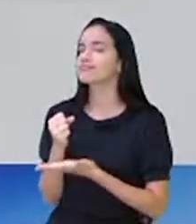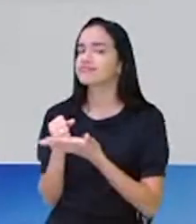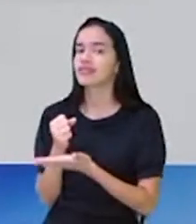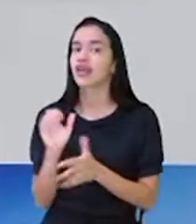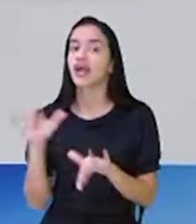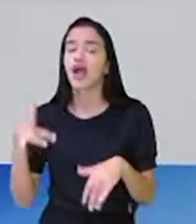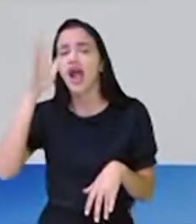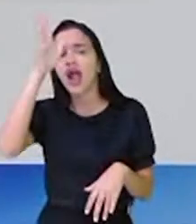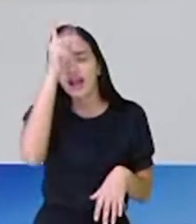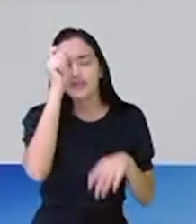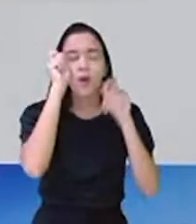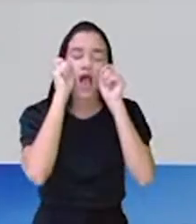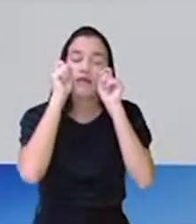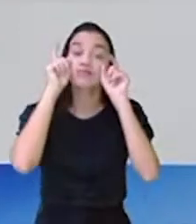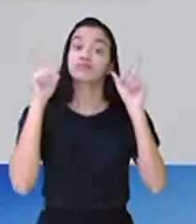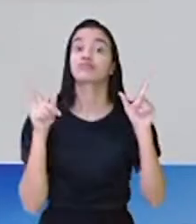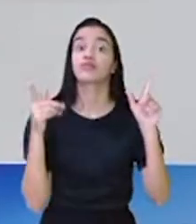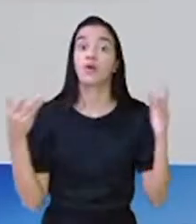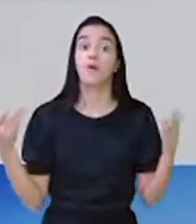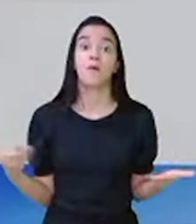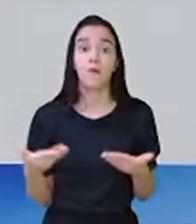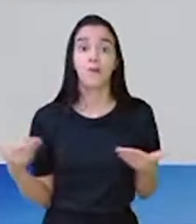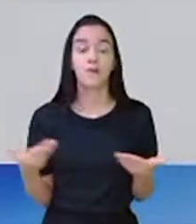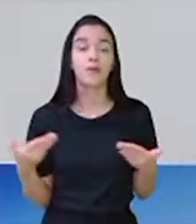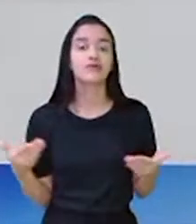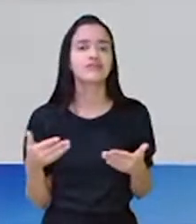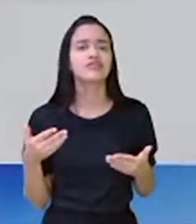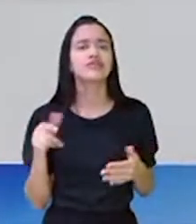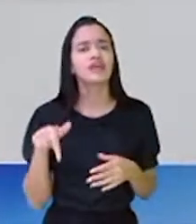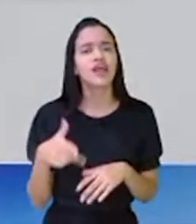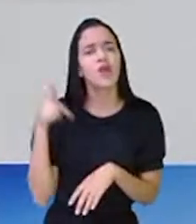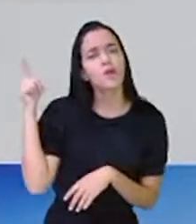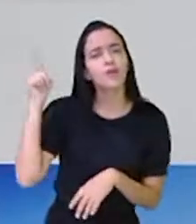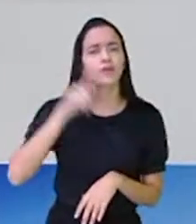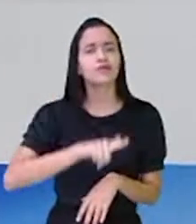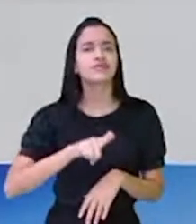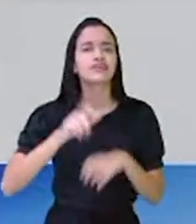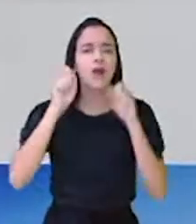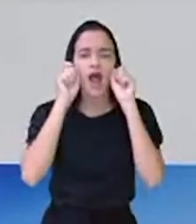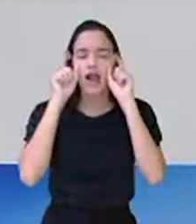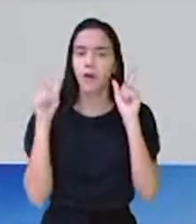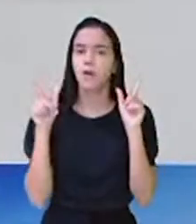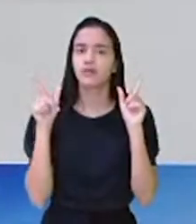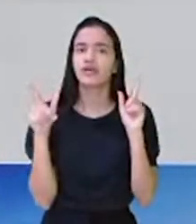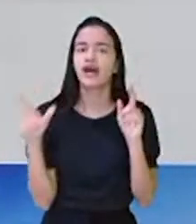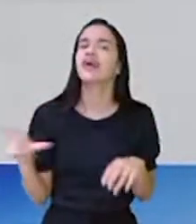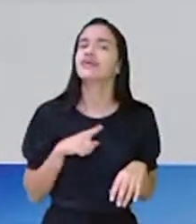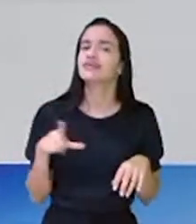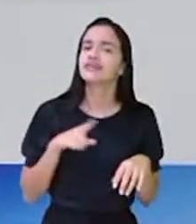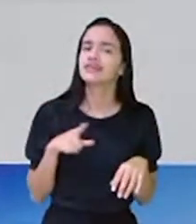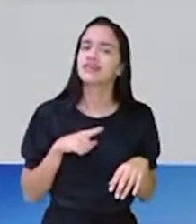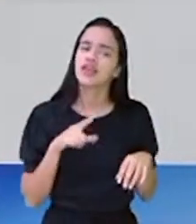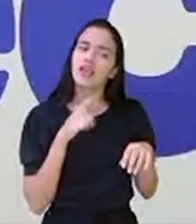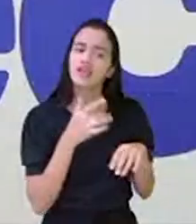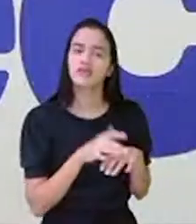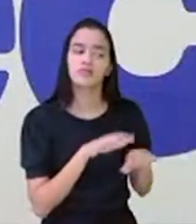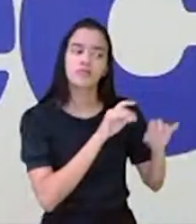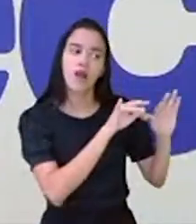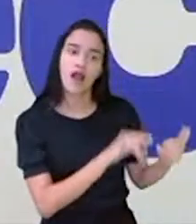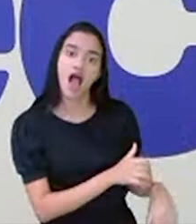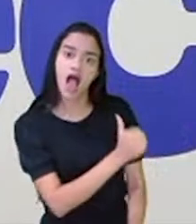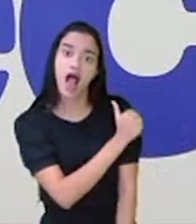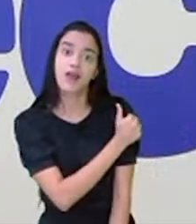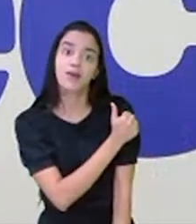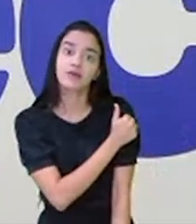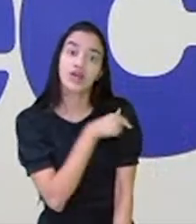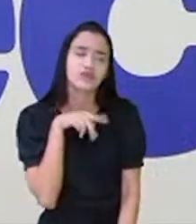Carijó acordou hoje mais cedo? E será que ela conseguiu acordar alguém? Já tem alguém aí no chat com você? É isso que